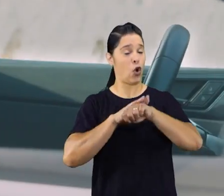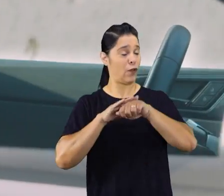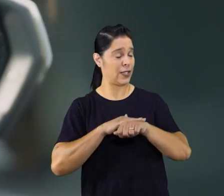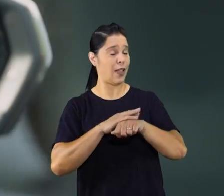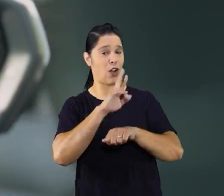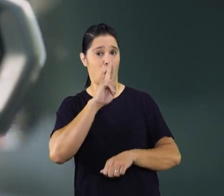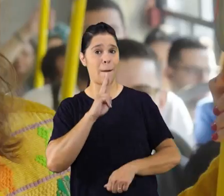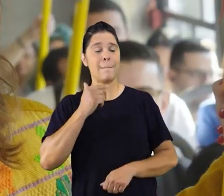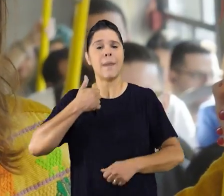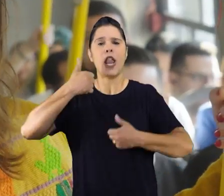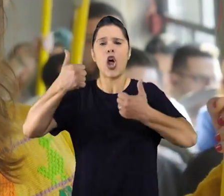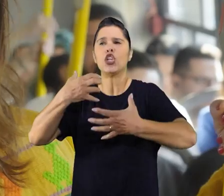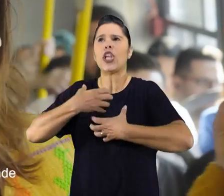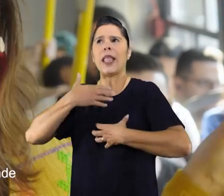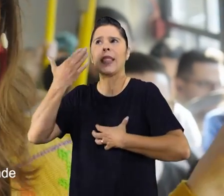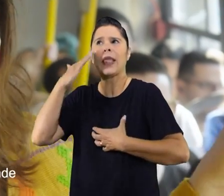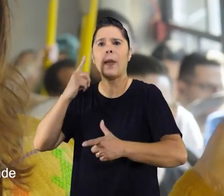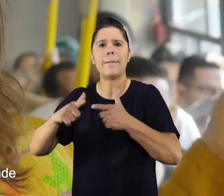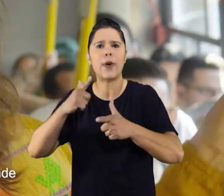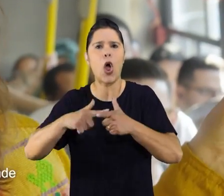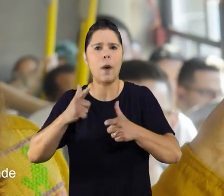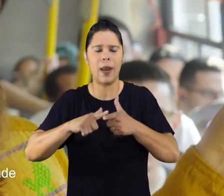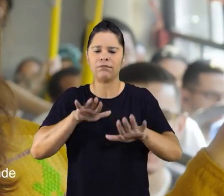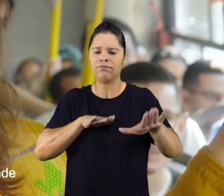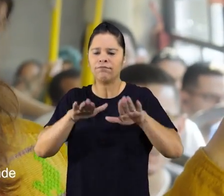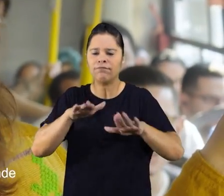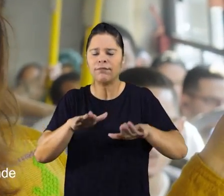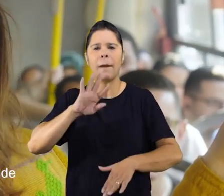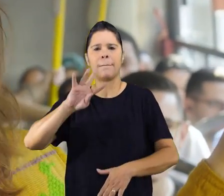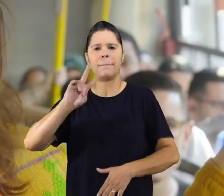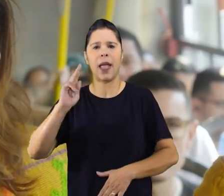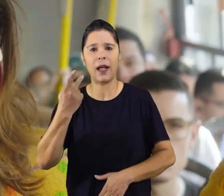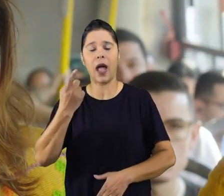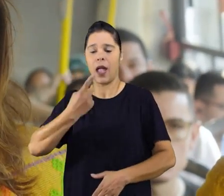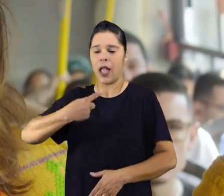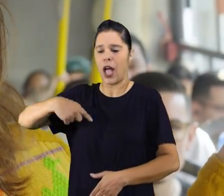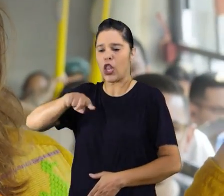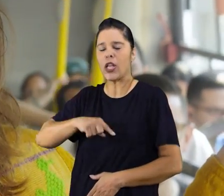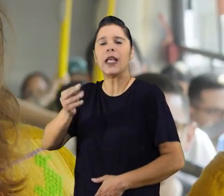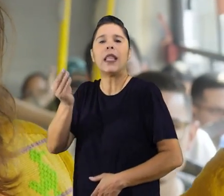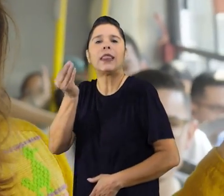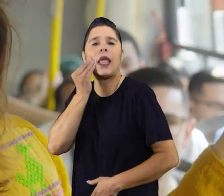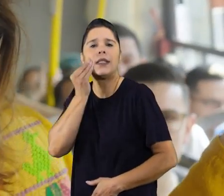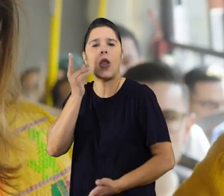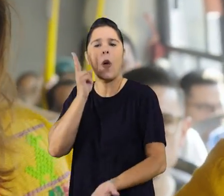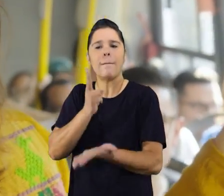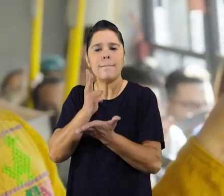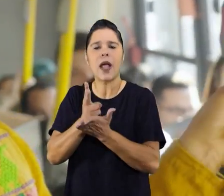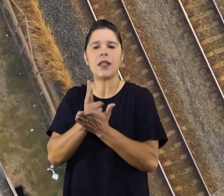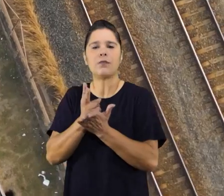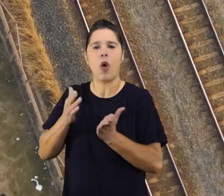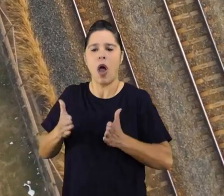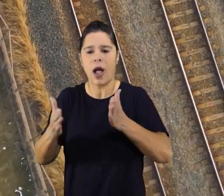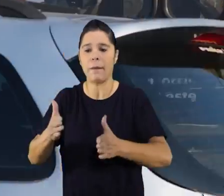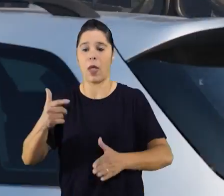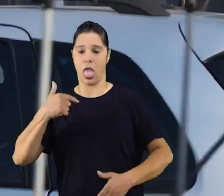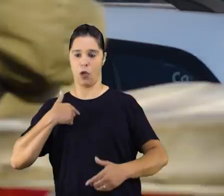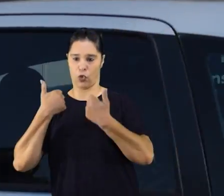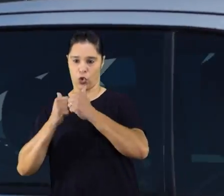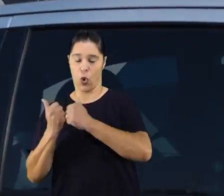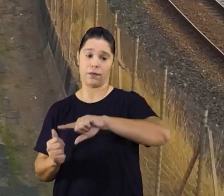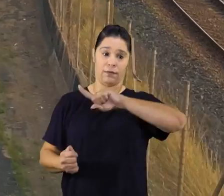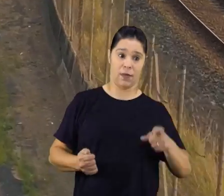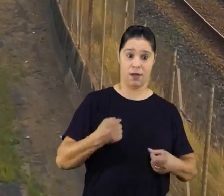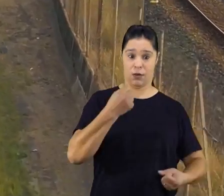Falei para o Rogério que a melhor forma da gente entender os problemas da mobilidade em Belo Horizonte era fazendo o mesmo trajeto, um de